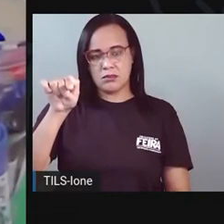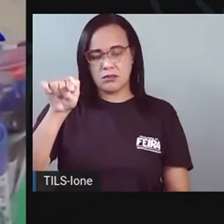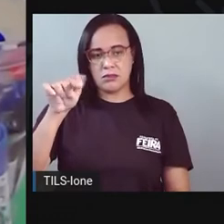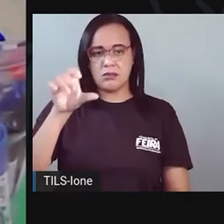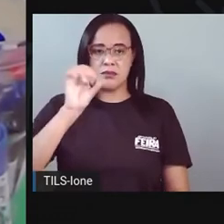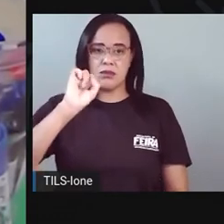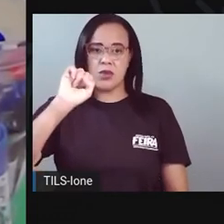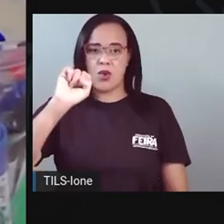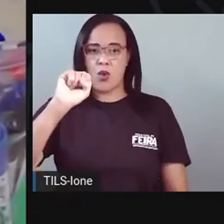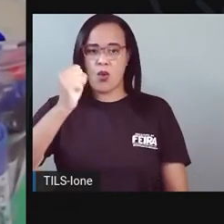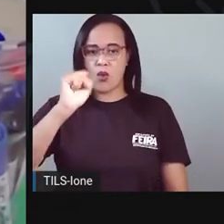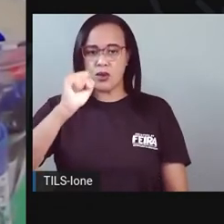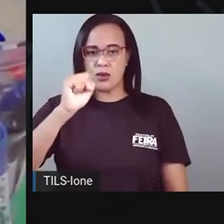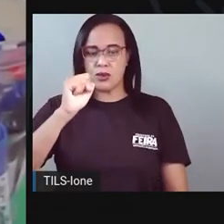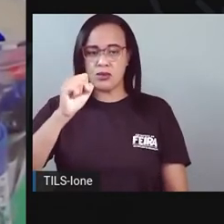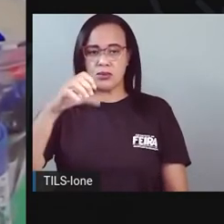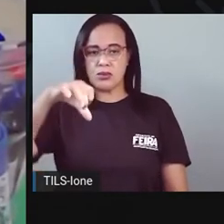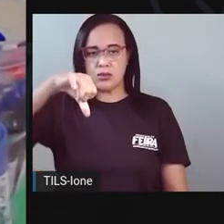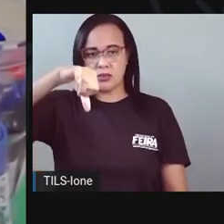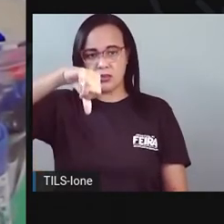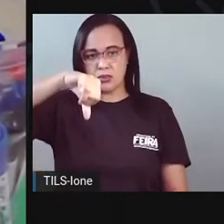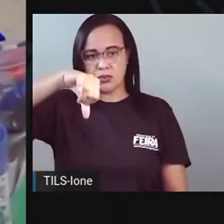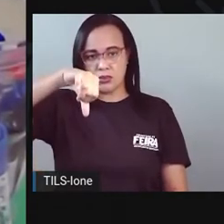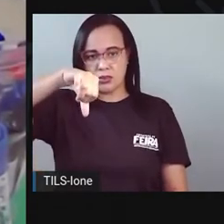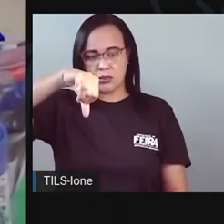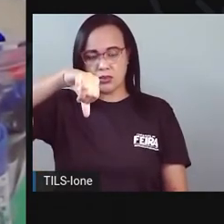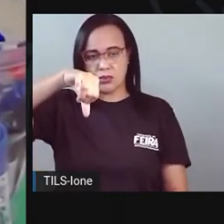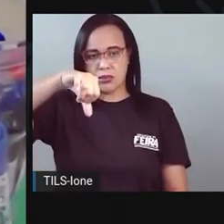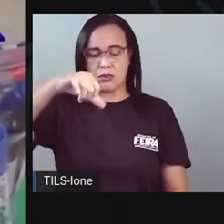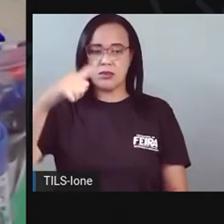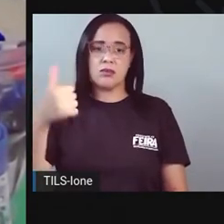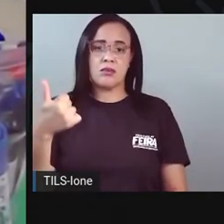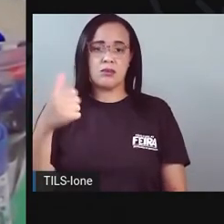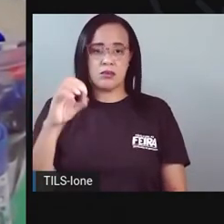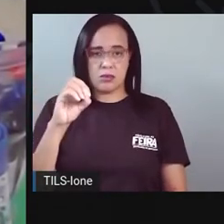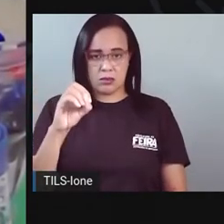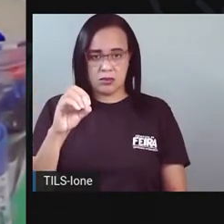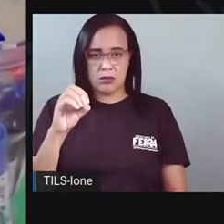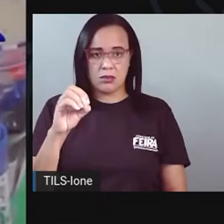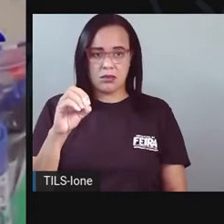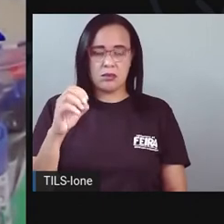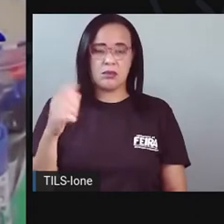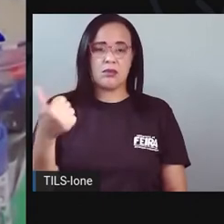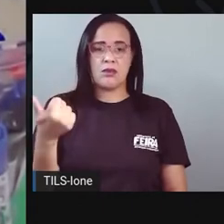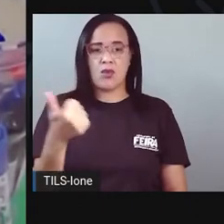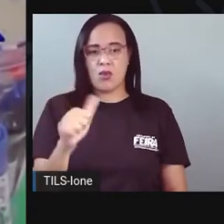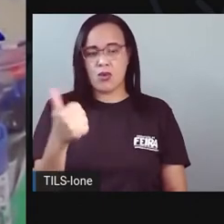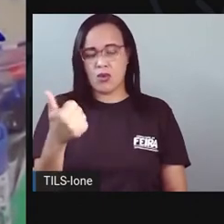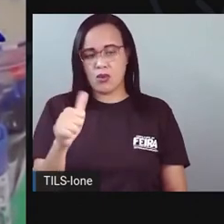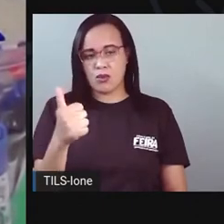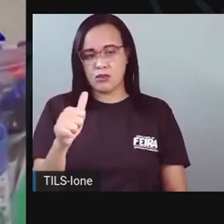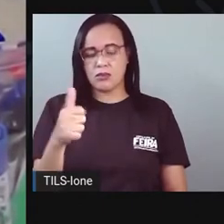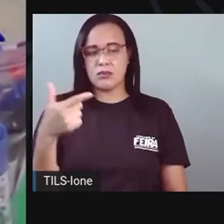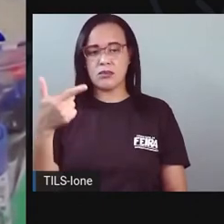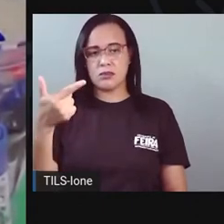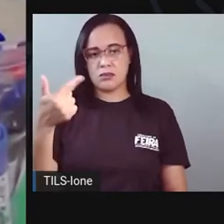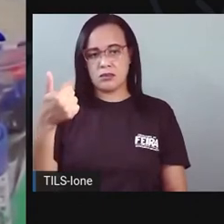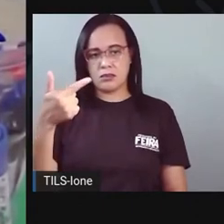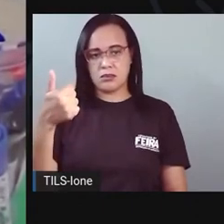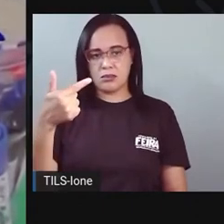Sete. Oito. Nove. Dez. Onze.